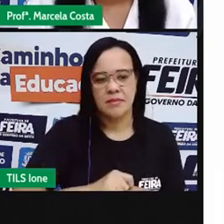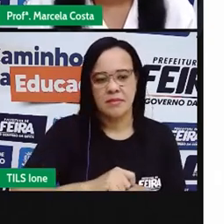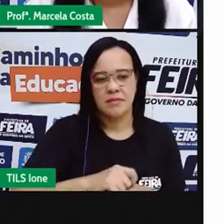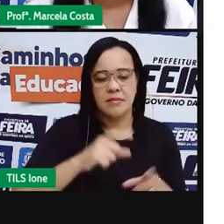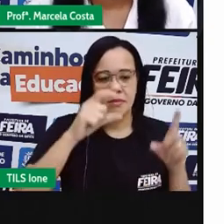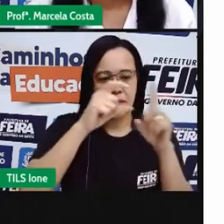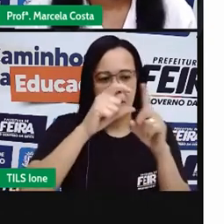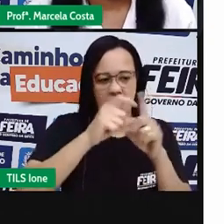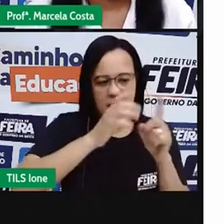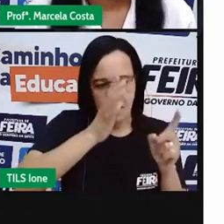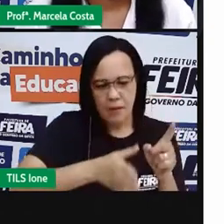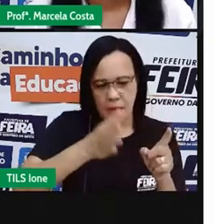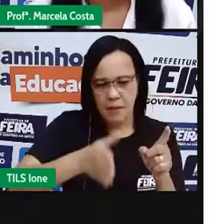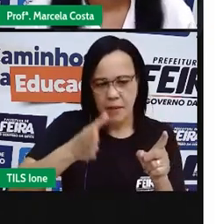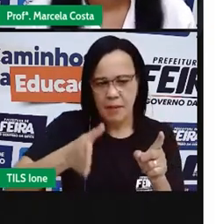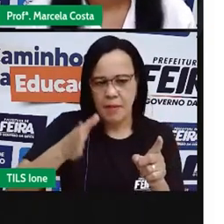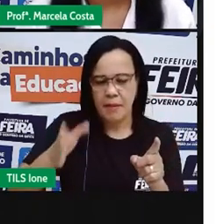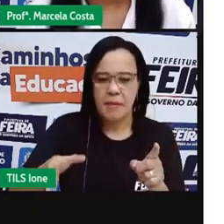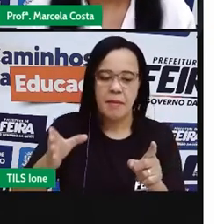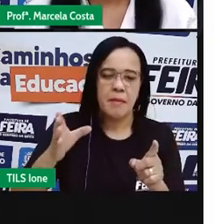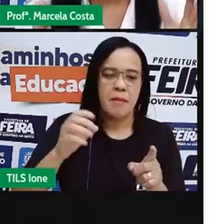compõem essa palavra.